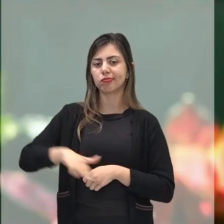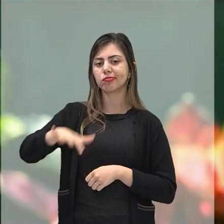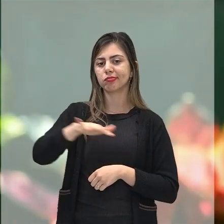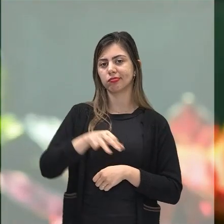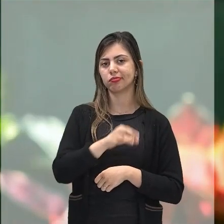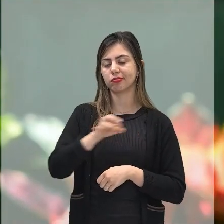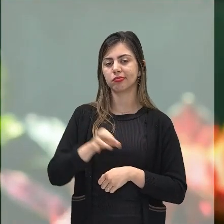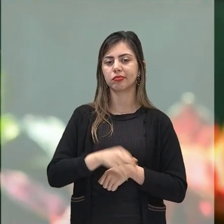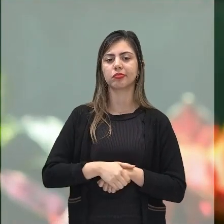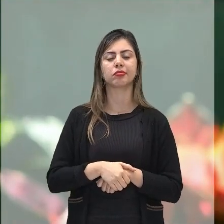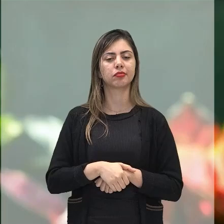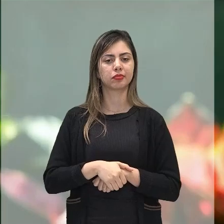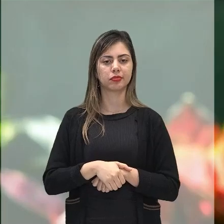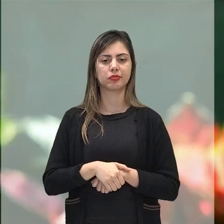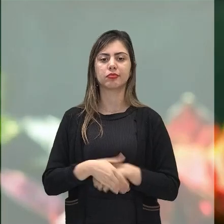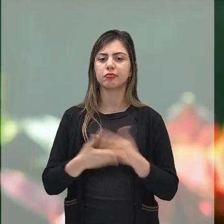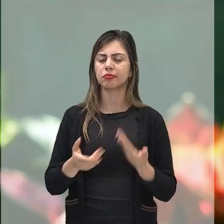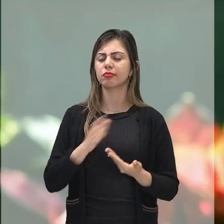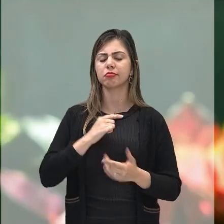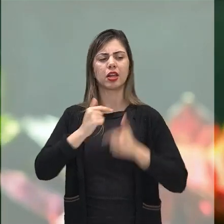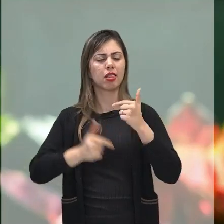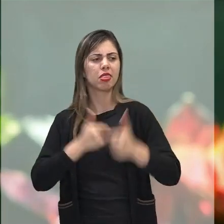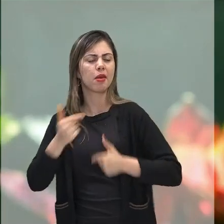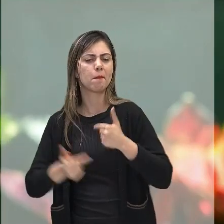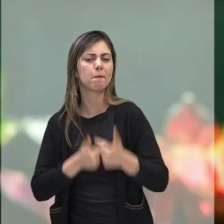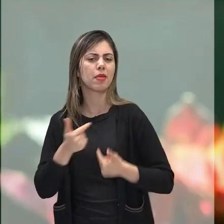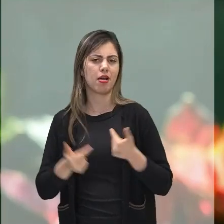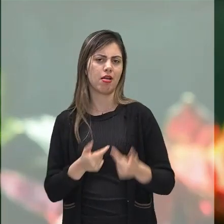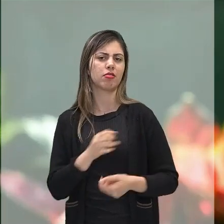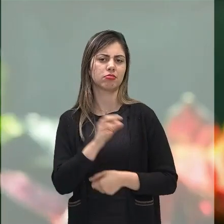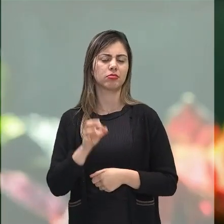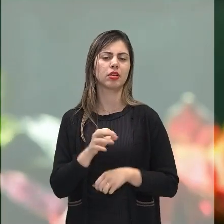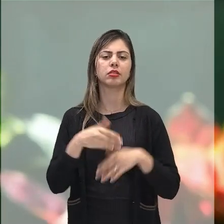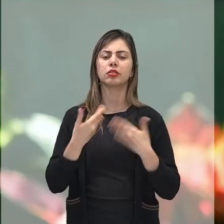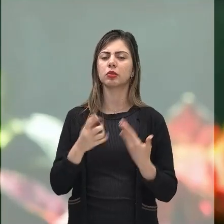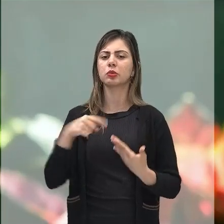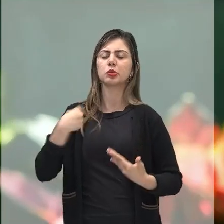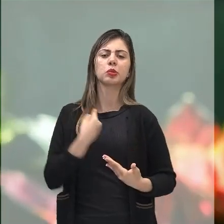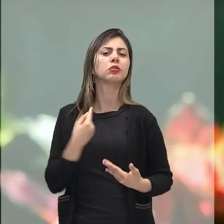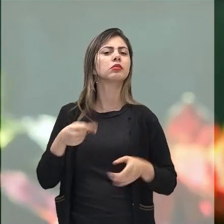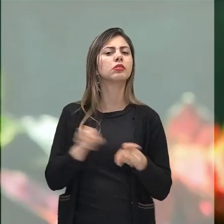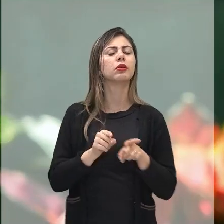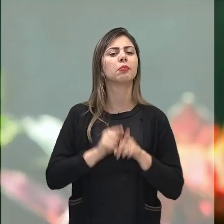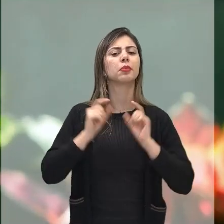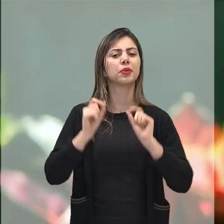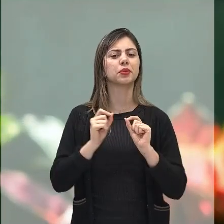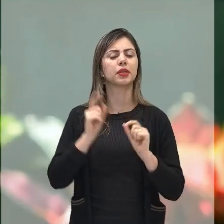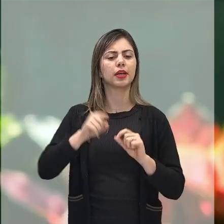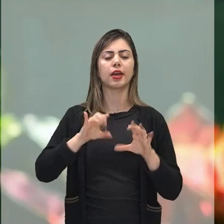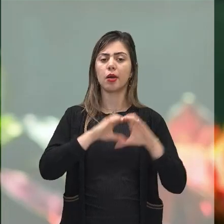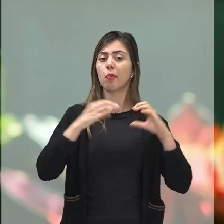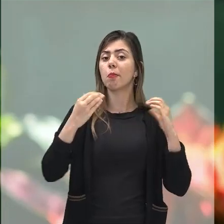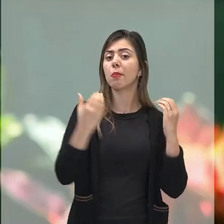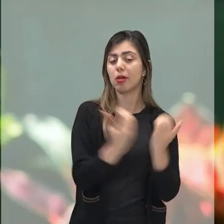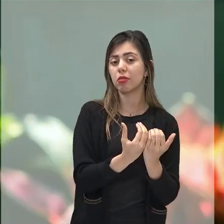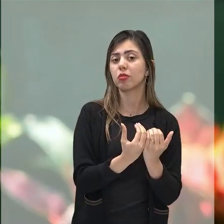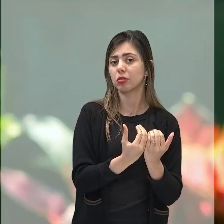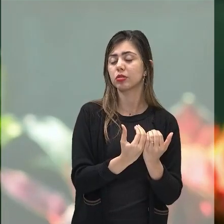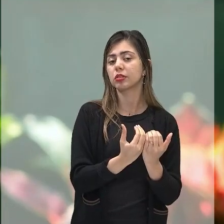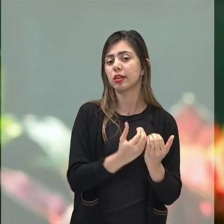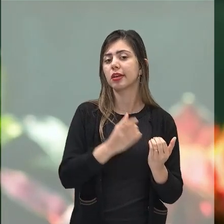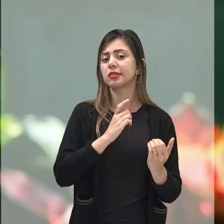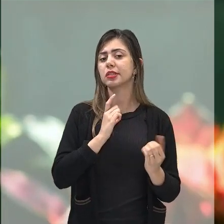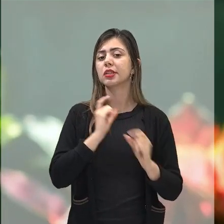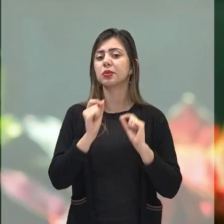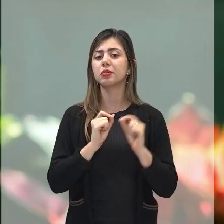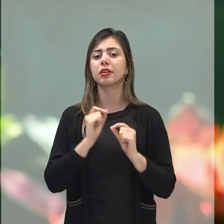do seu trabalho, na verdade. Mas somos também uma comunidade de, digamos